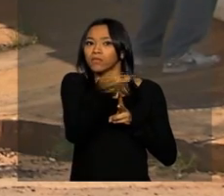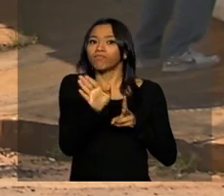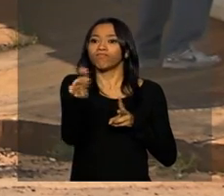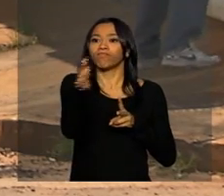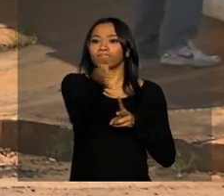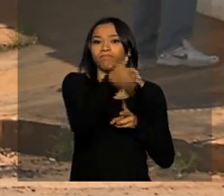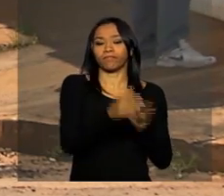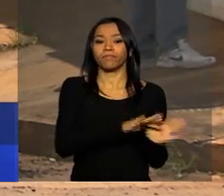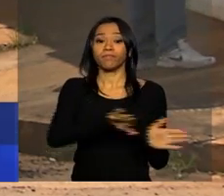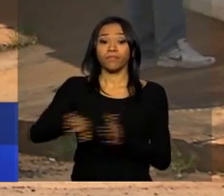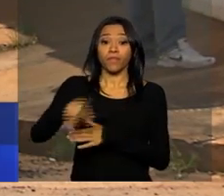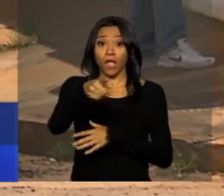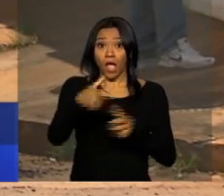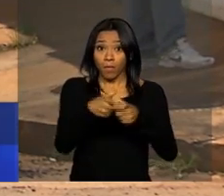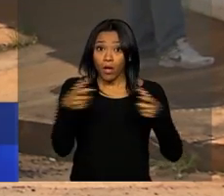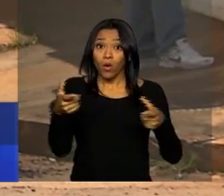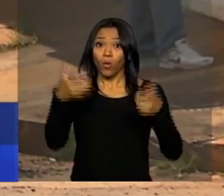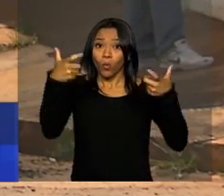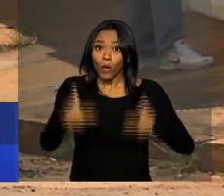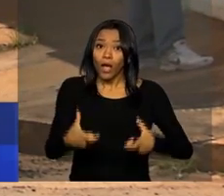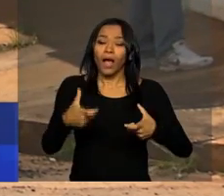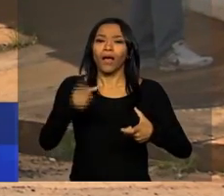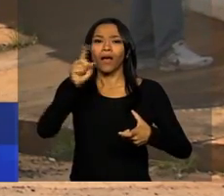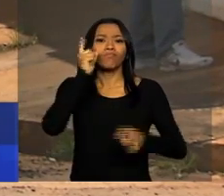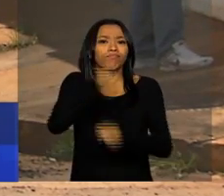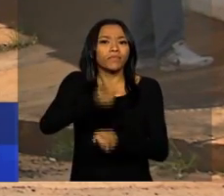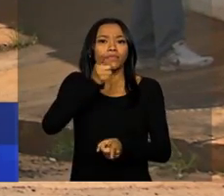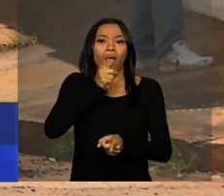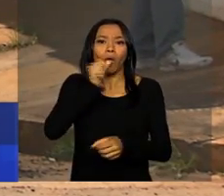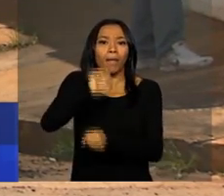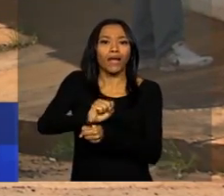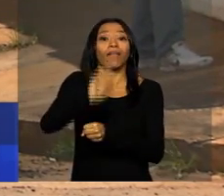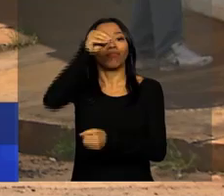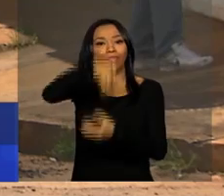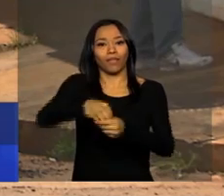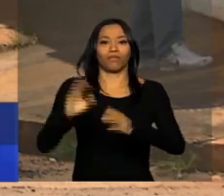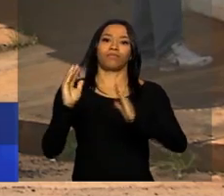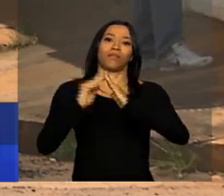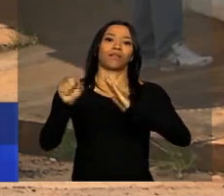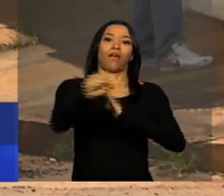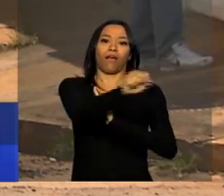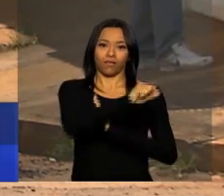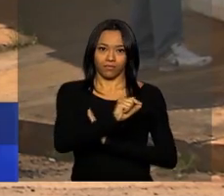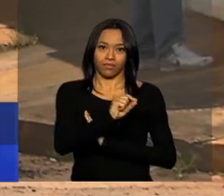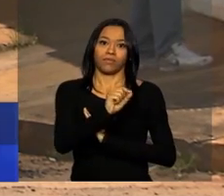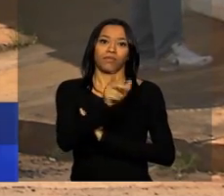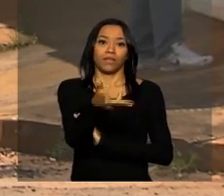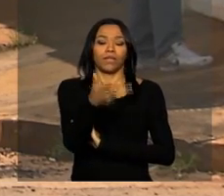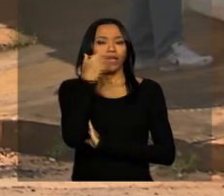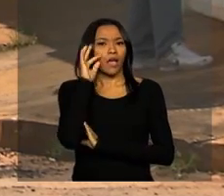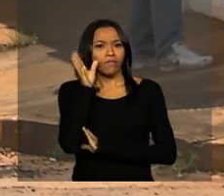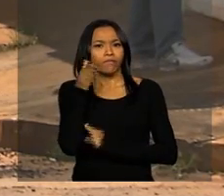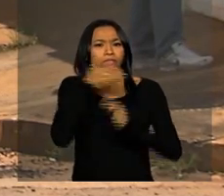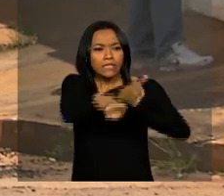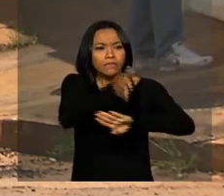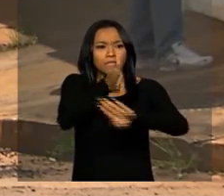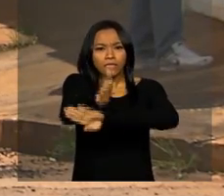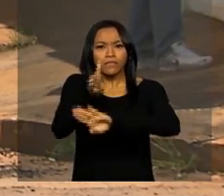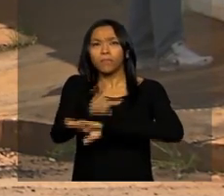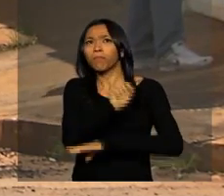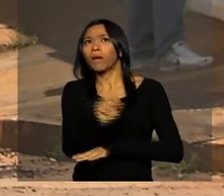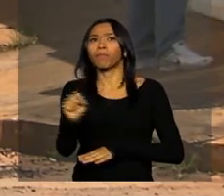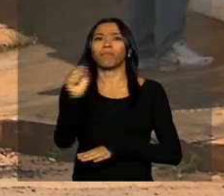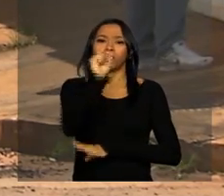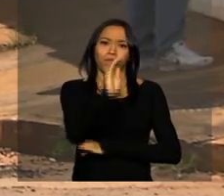parte dos focos do Aedes aegypti fica dentro dos imóveis, e conforme as visitas vão sendo realizadas em todo o país,